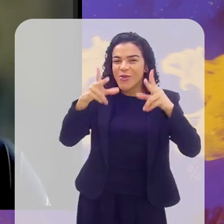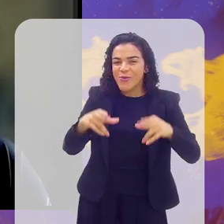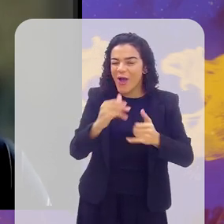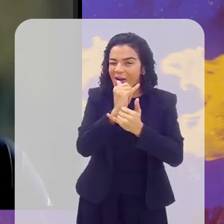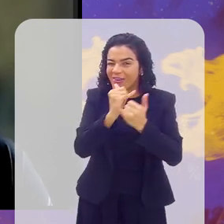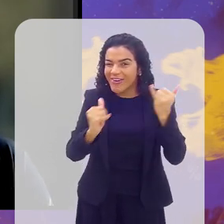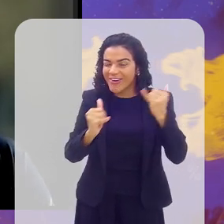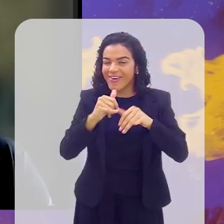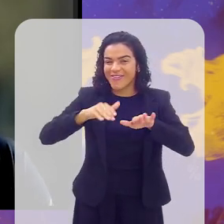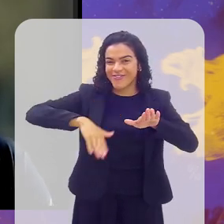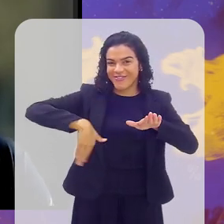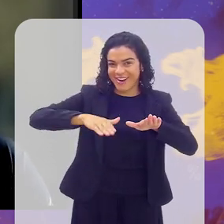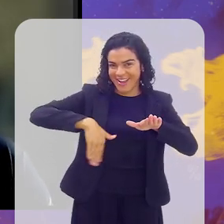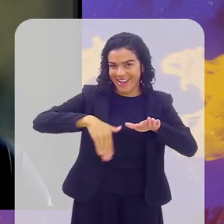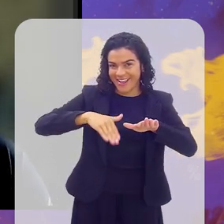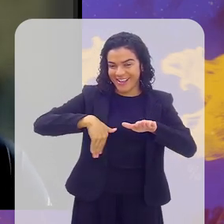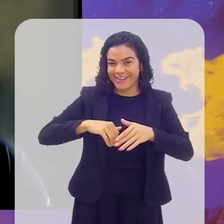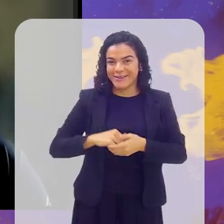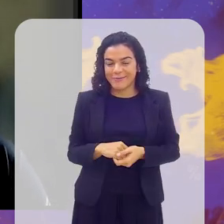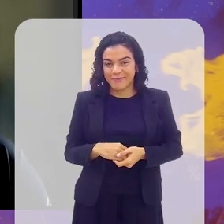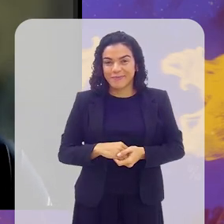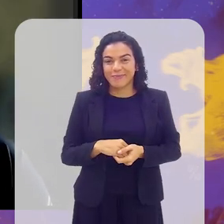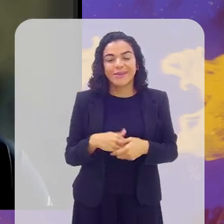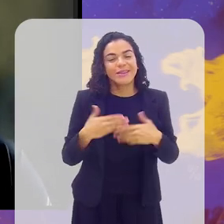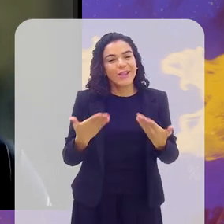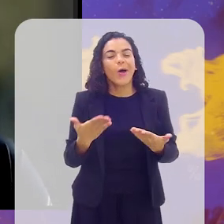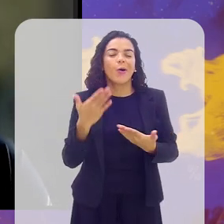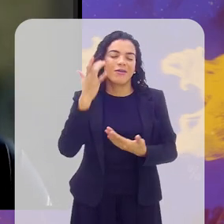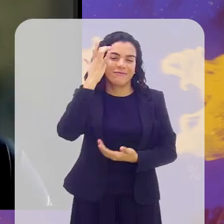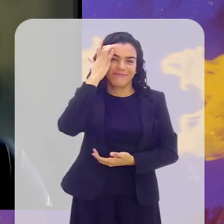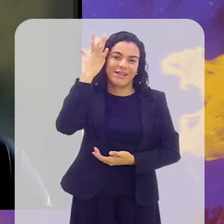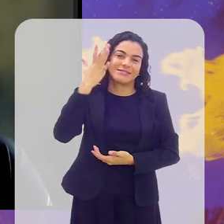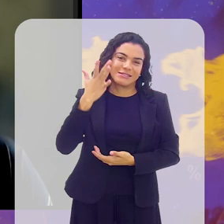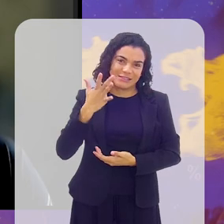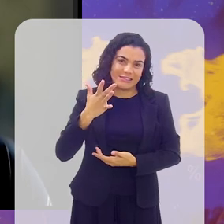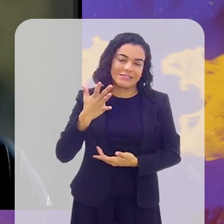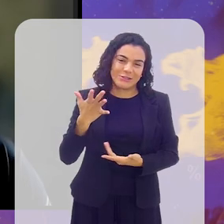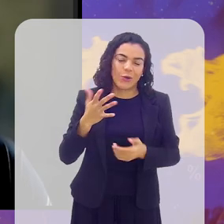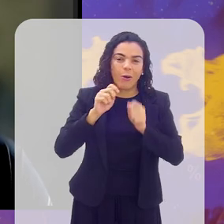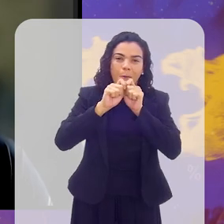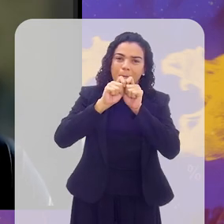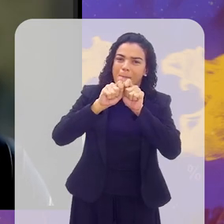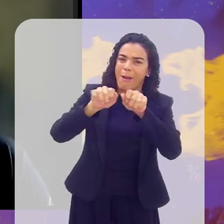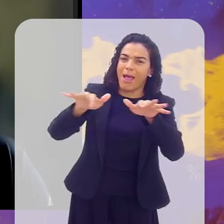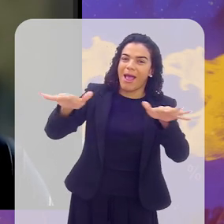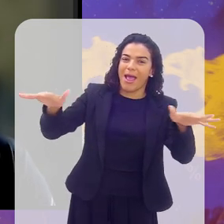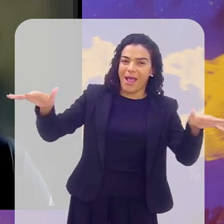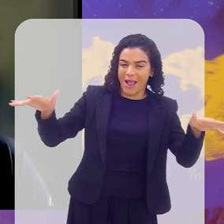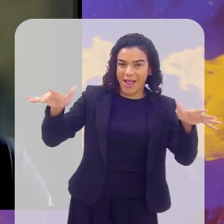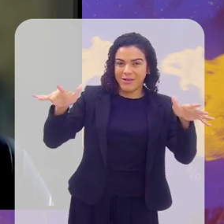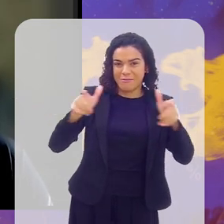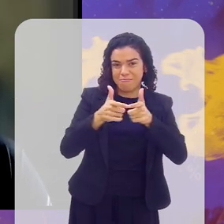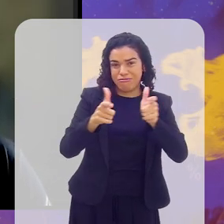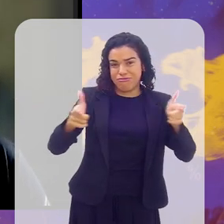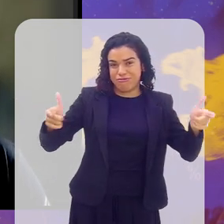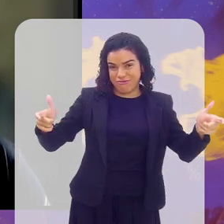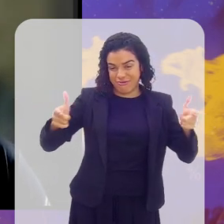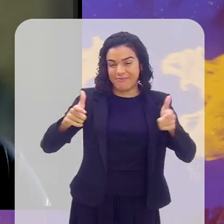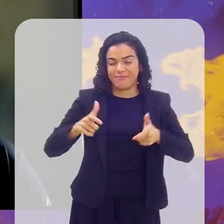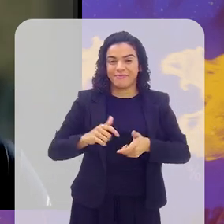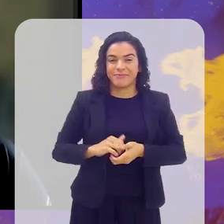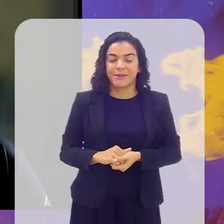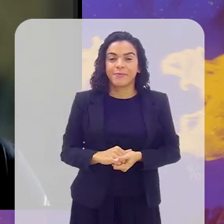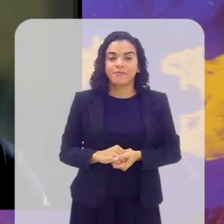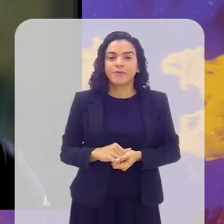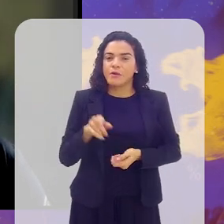pelo menos na hora de estar praticando esporte. Então, facilitou ainda mais a difusão do Beach Tênis nesses outros lugares que não tem praia.